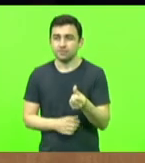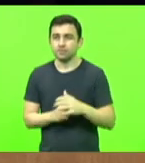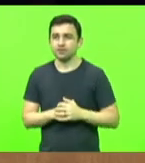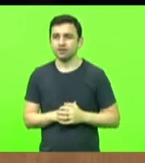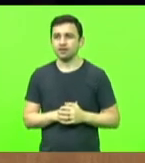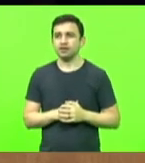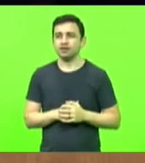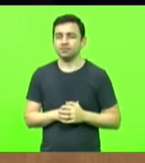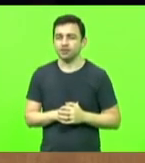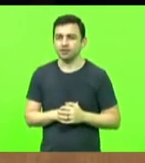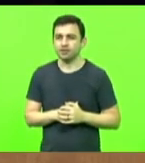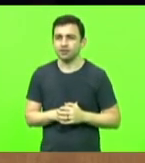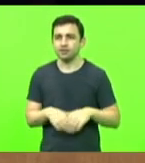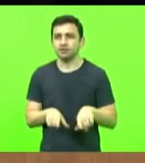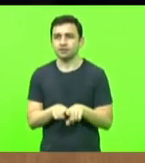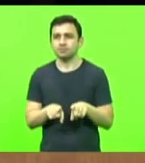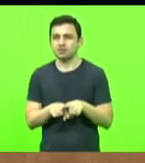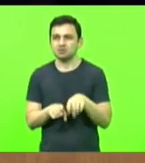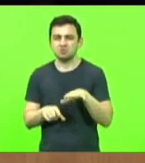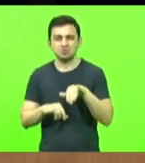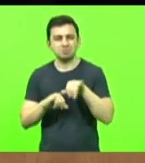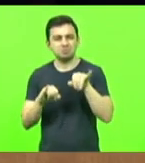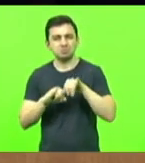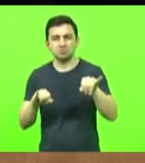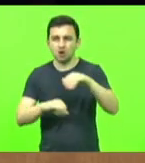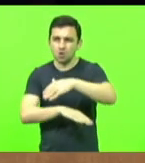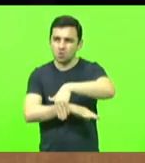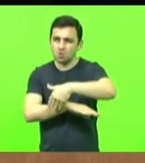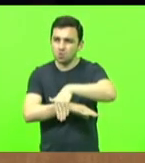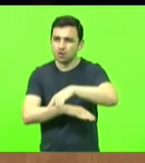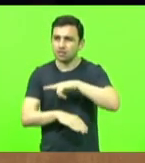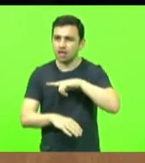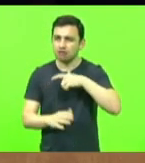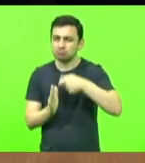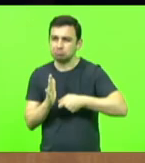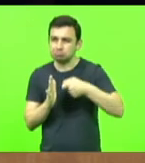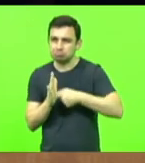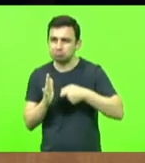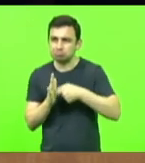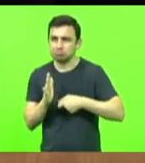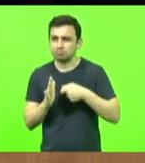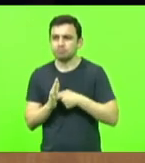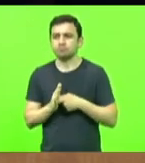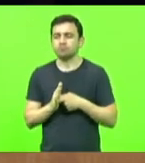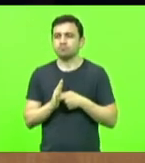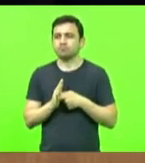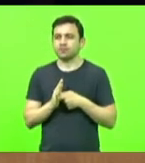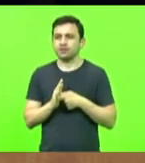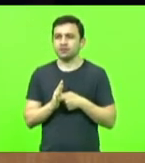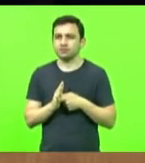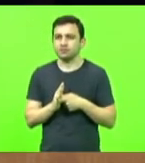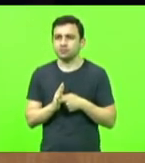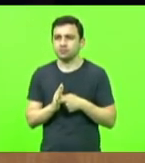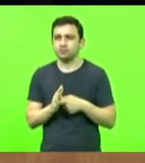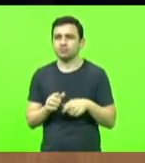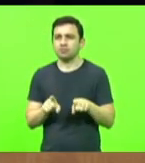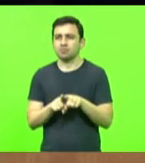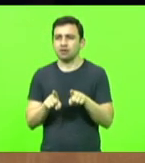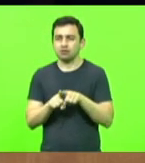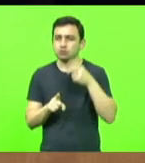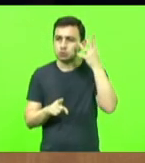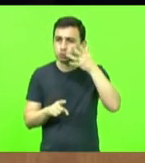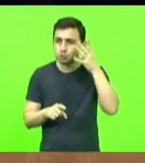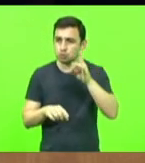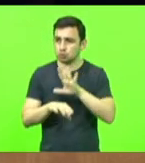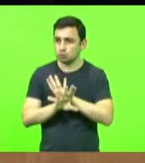manifestações de rua, cobram que as lideranças mundiais saiam do discurso e coloquem